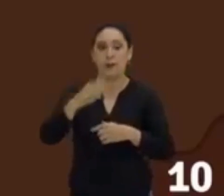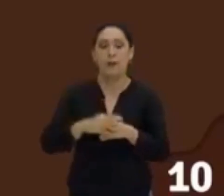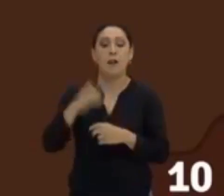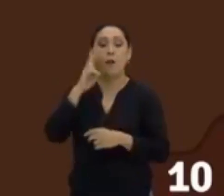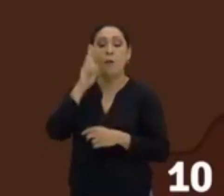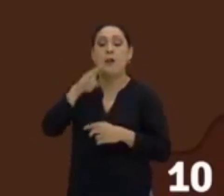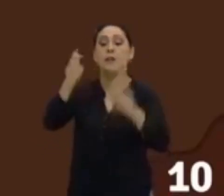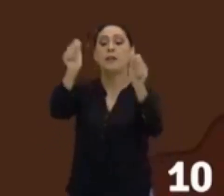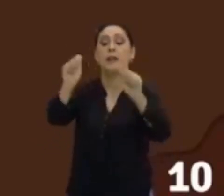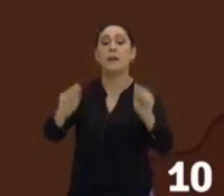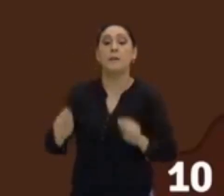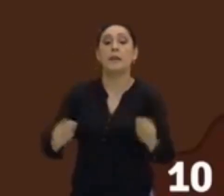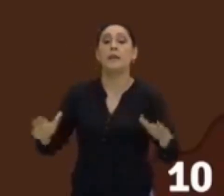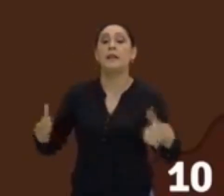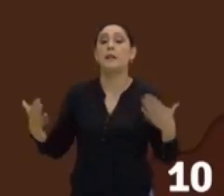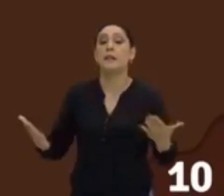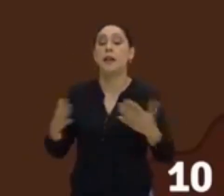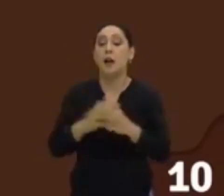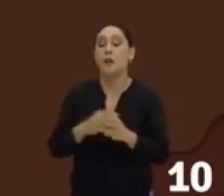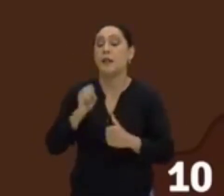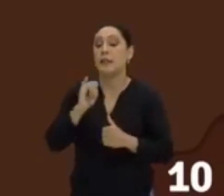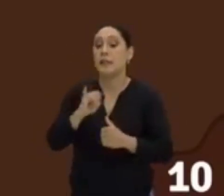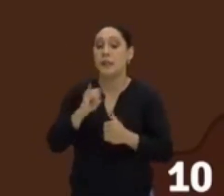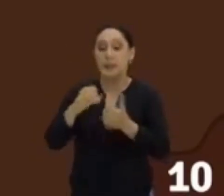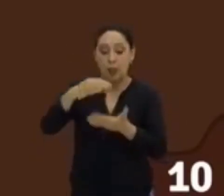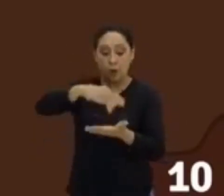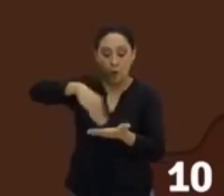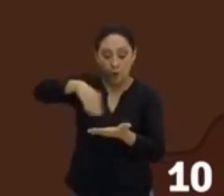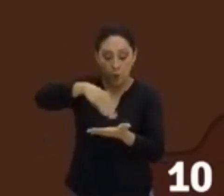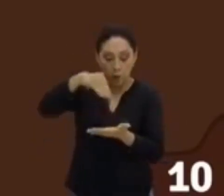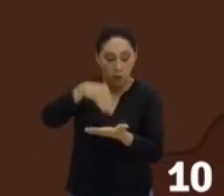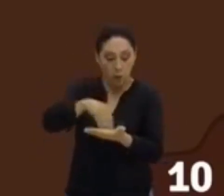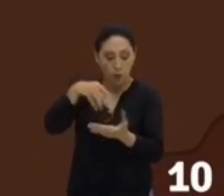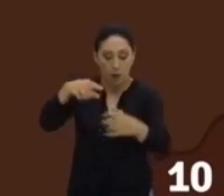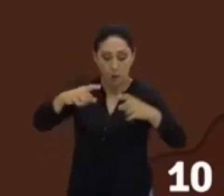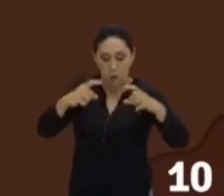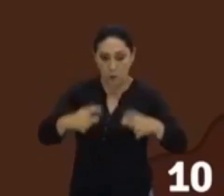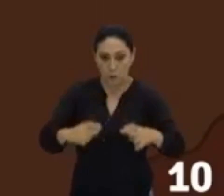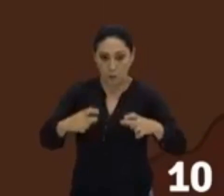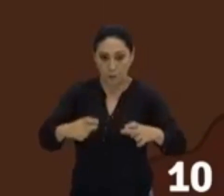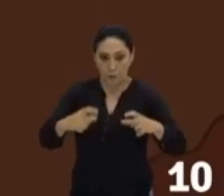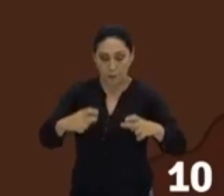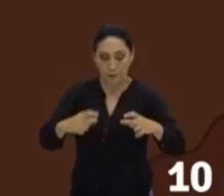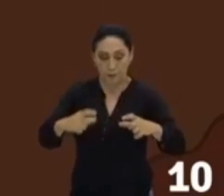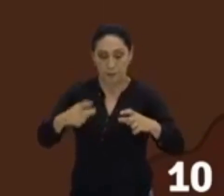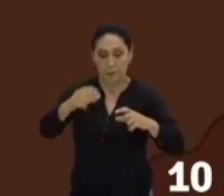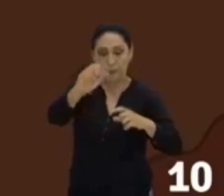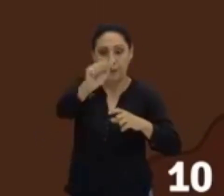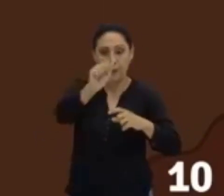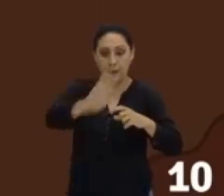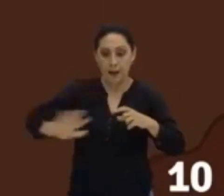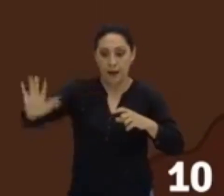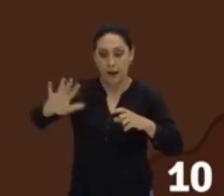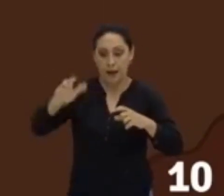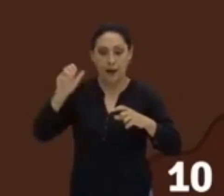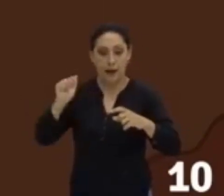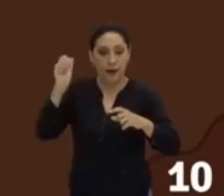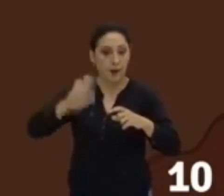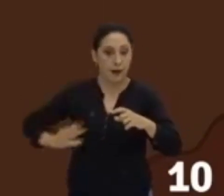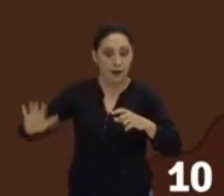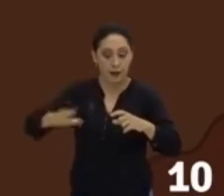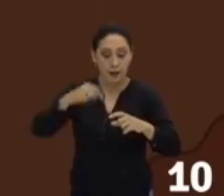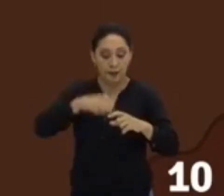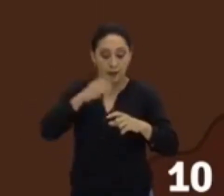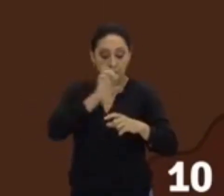perceberes melhor. Bom, se eu pegar o Oriente Médio, ele está localizado entre a Ásia, a África e